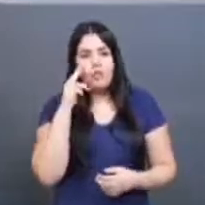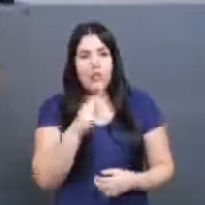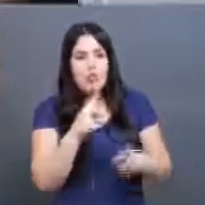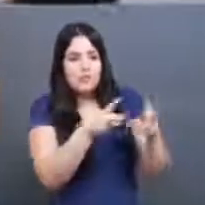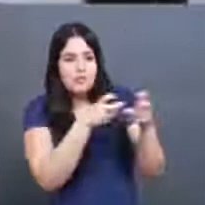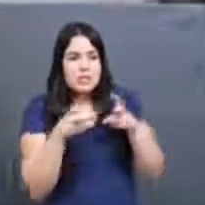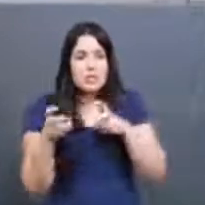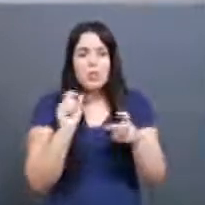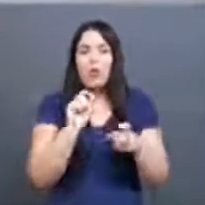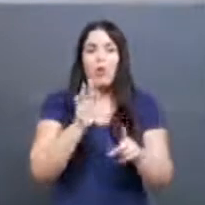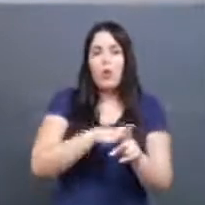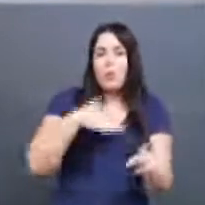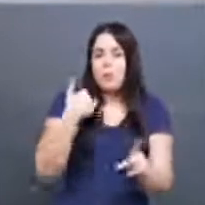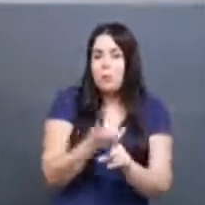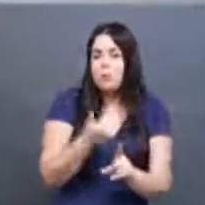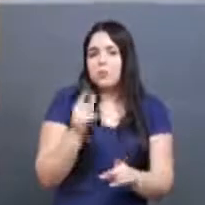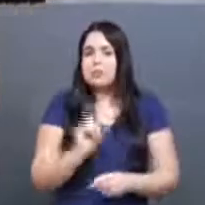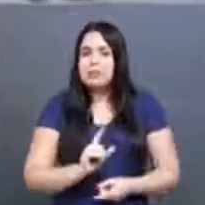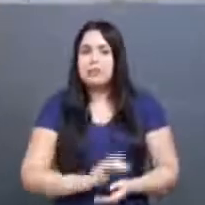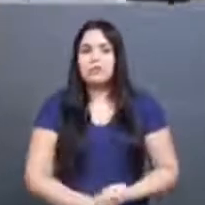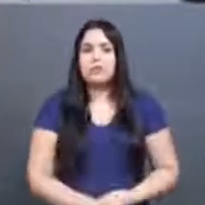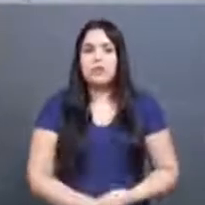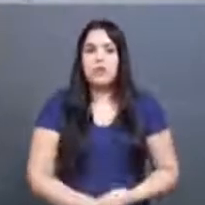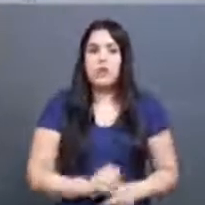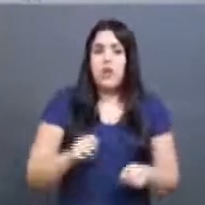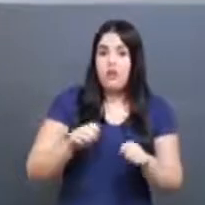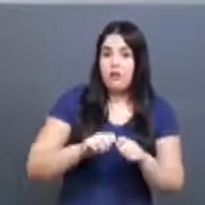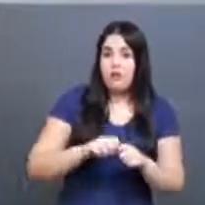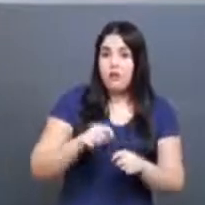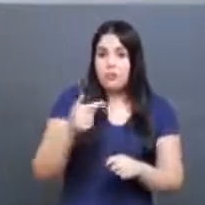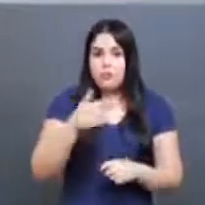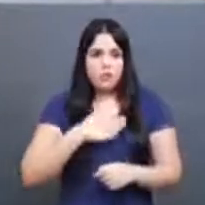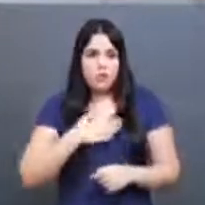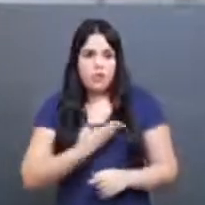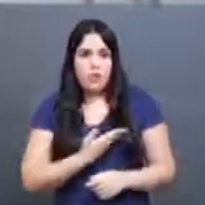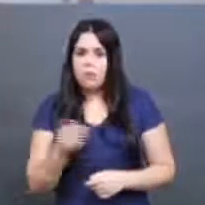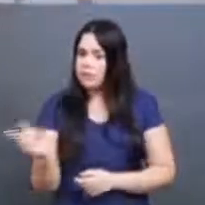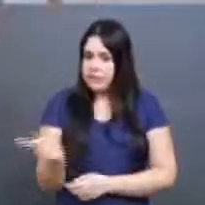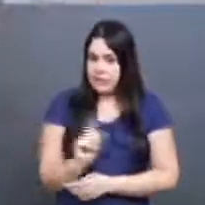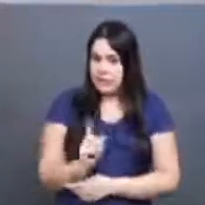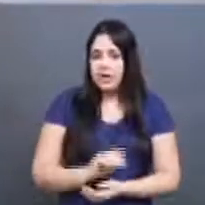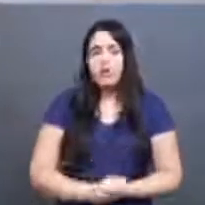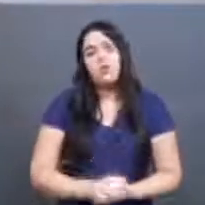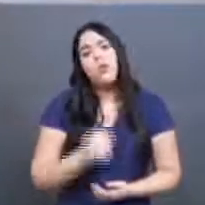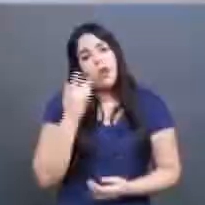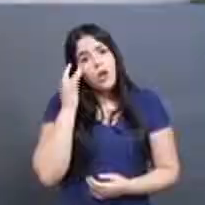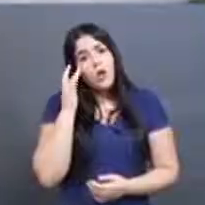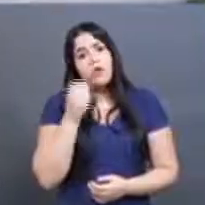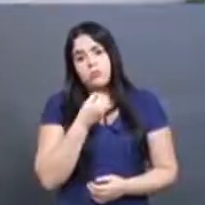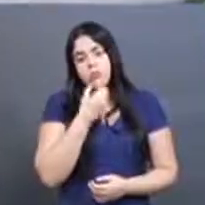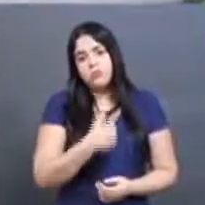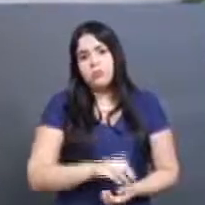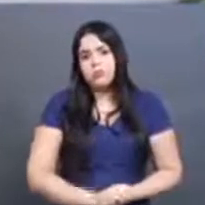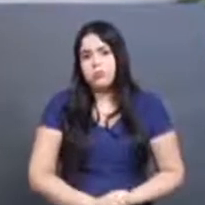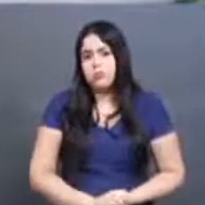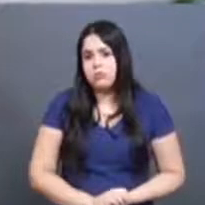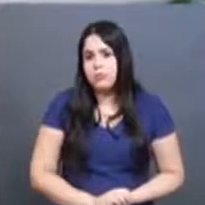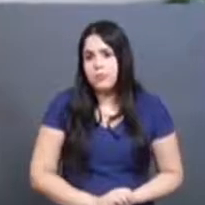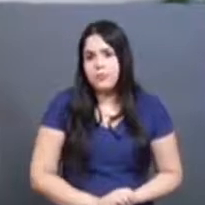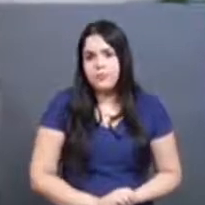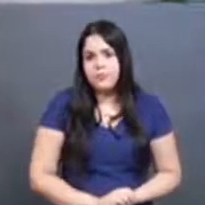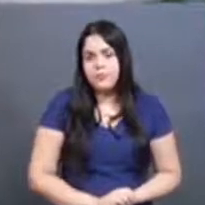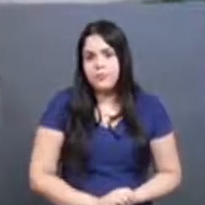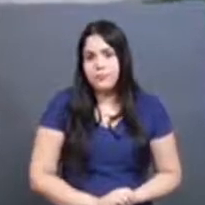o que era bullying ou não, não fazer isso com os meus coleguinhas também. Então eu acho que foi, de certa forma, positivo. A questão de